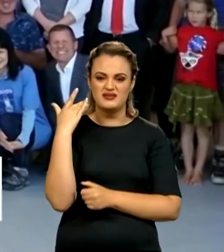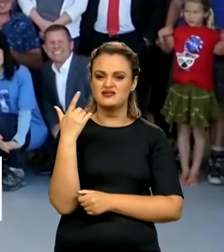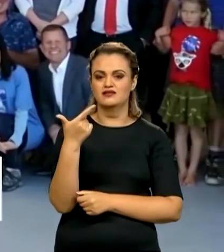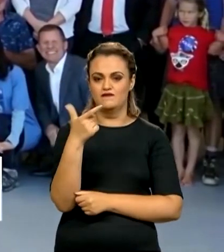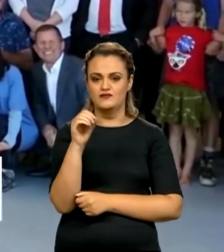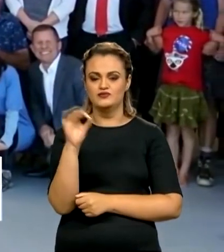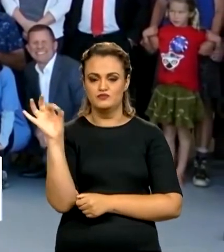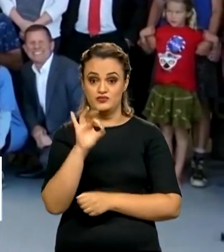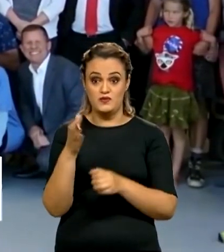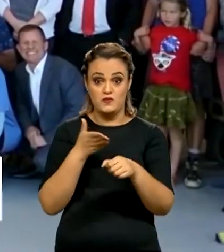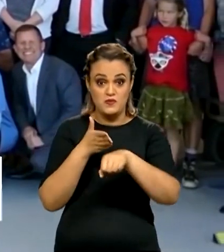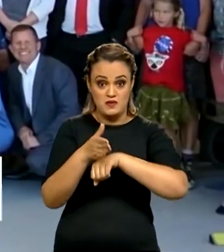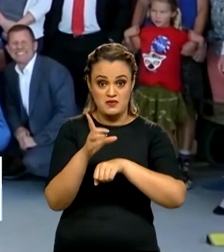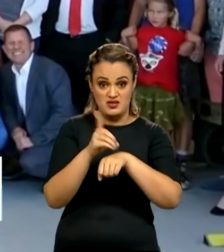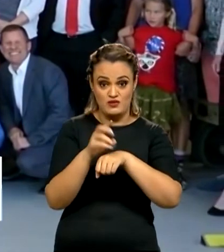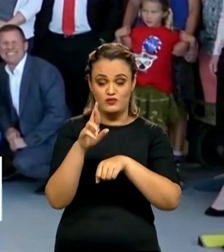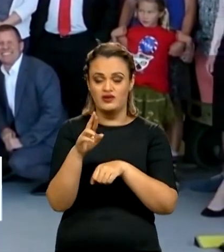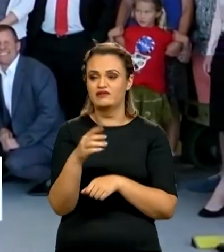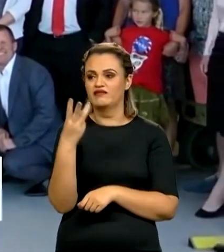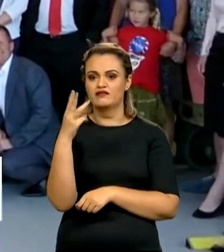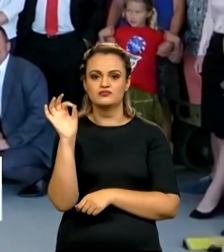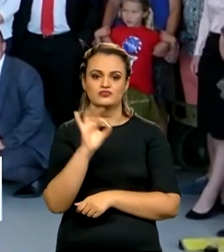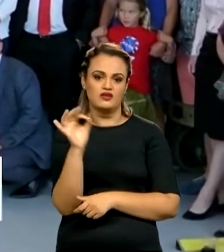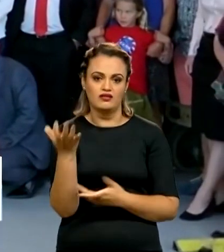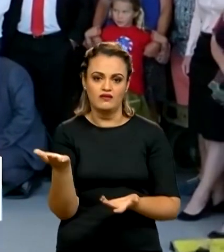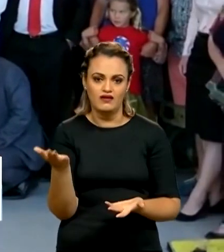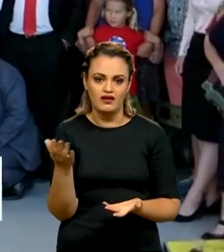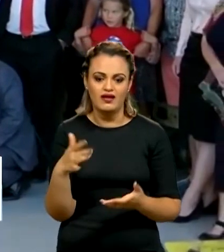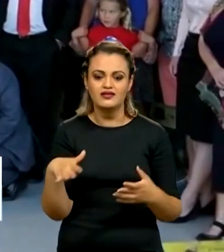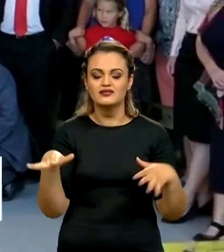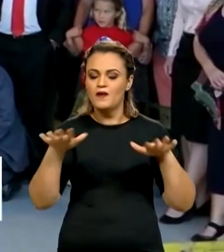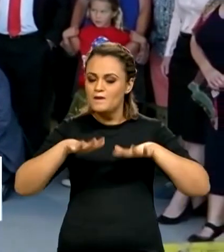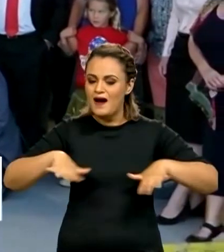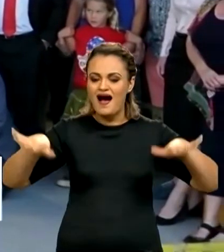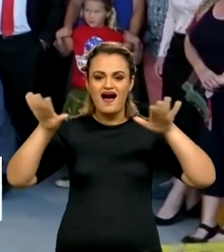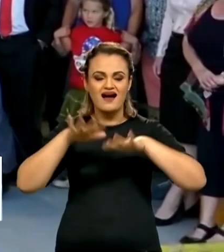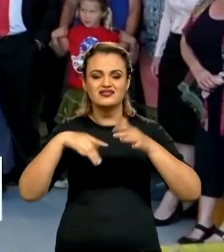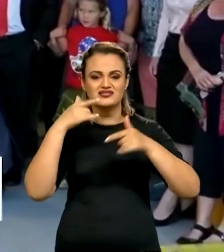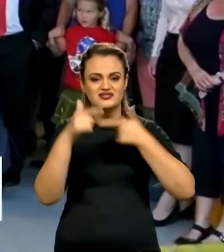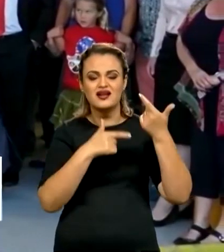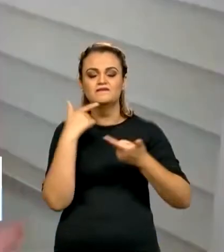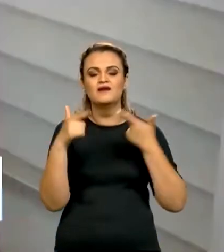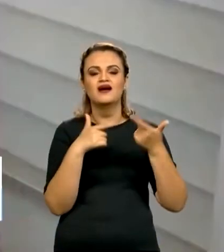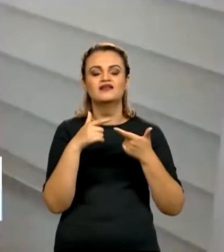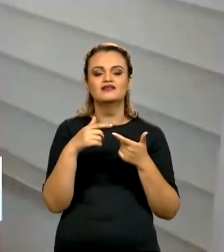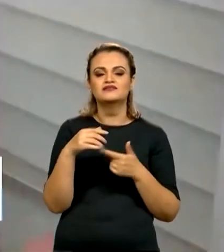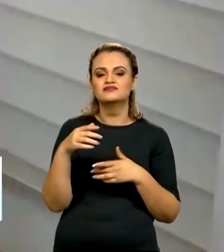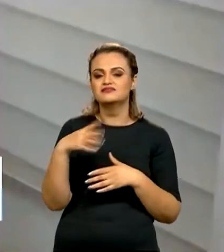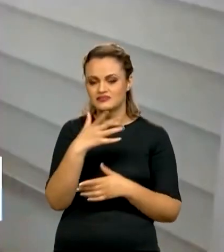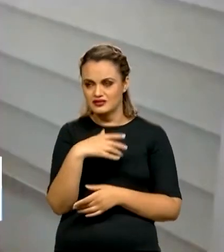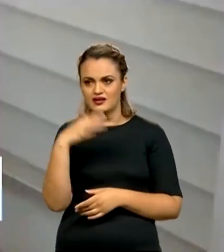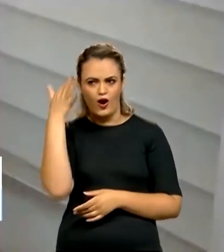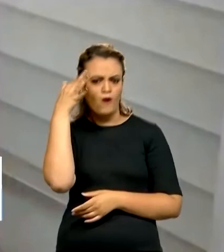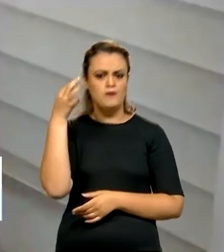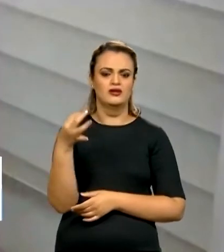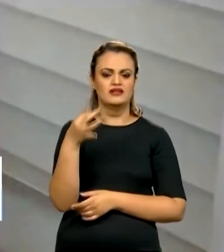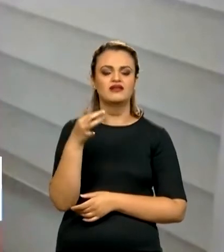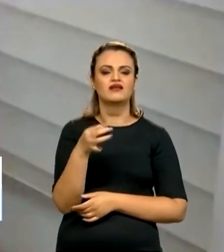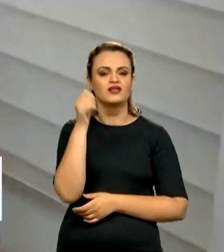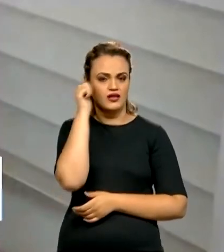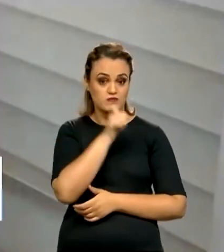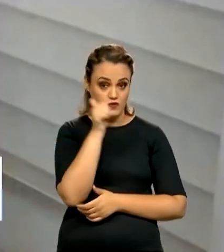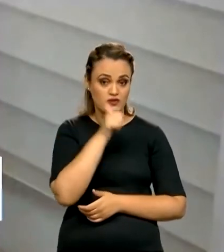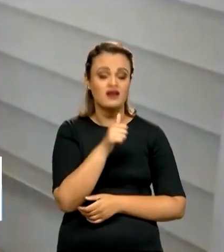quando eu entrei no doutorado, éramos 3%. Então, o ambiente de trabalho está ficando cada vez mais consciente de que a mulher